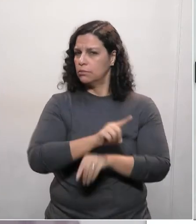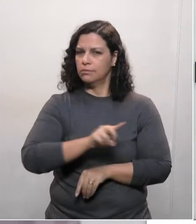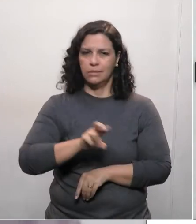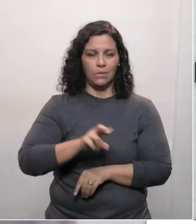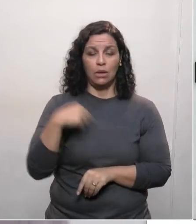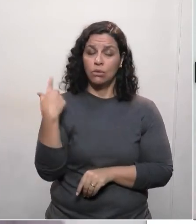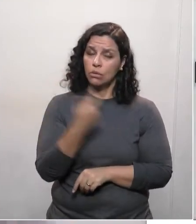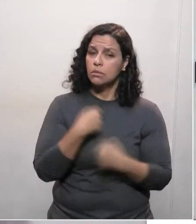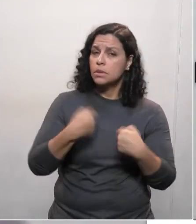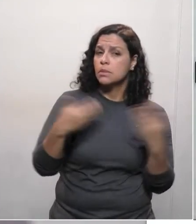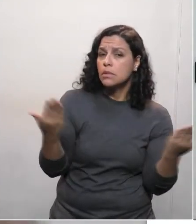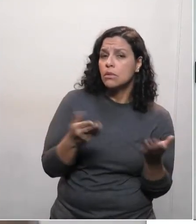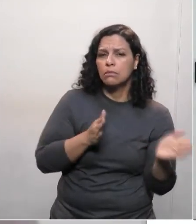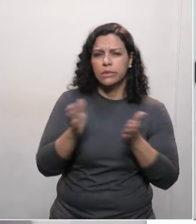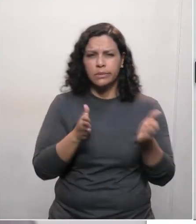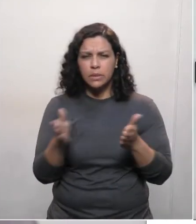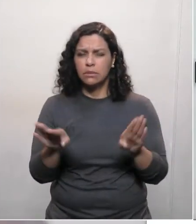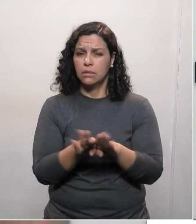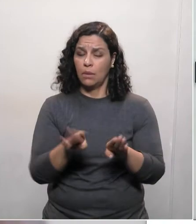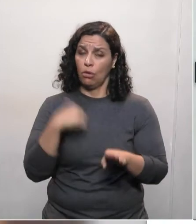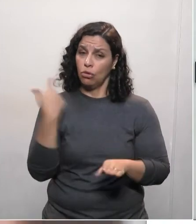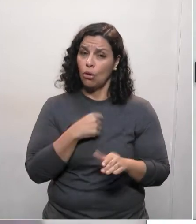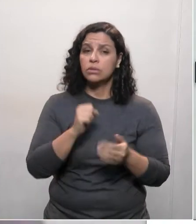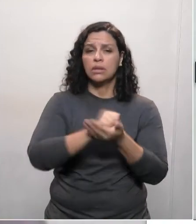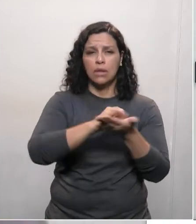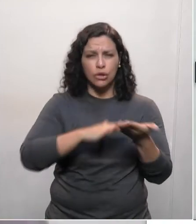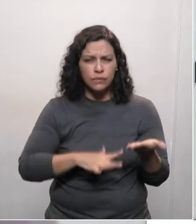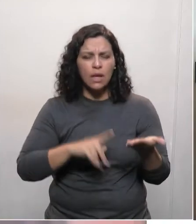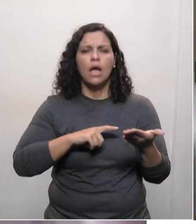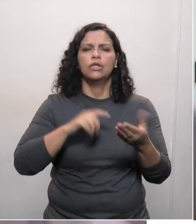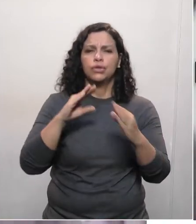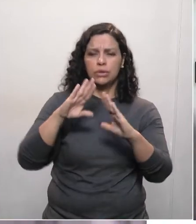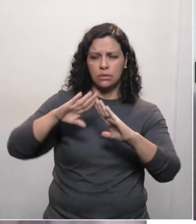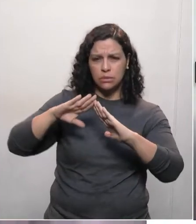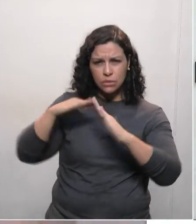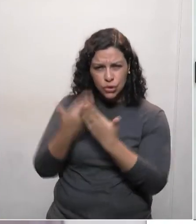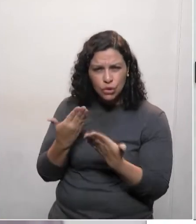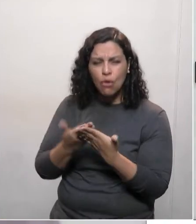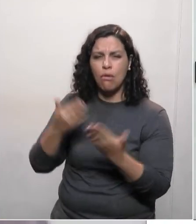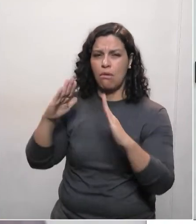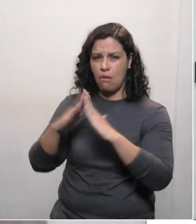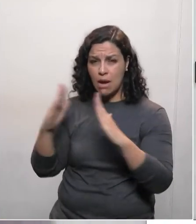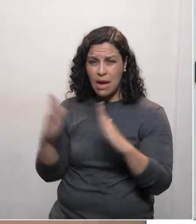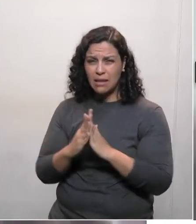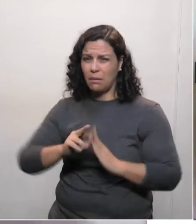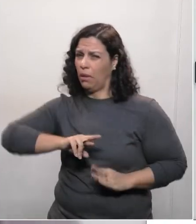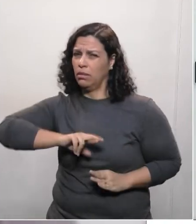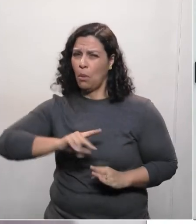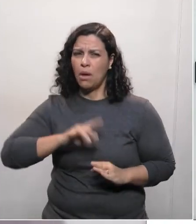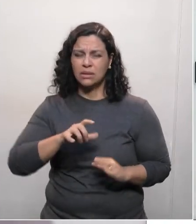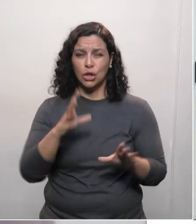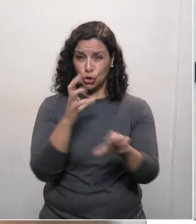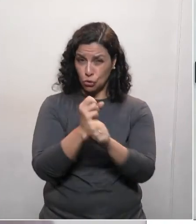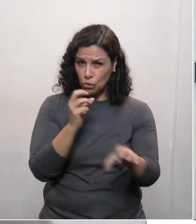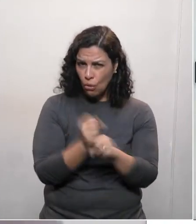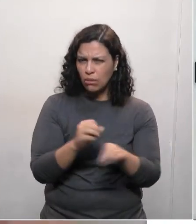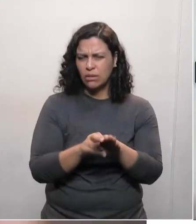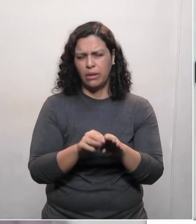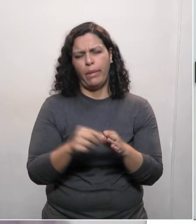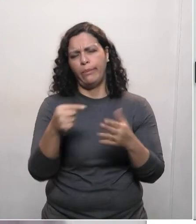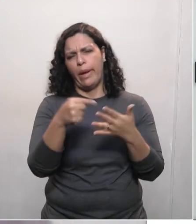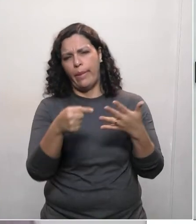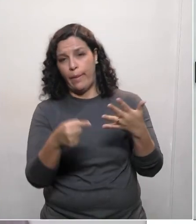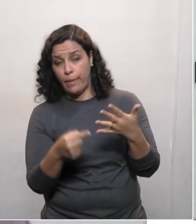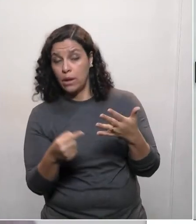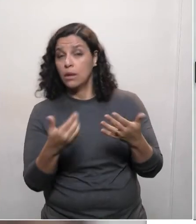precisa é que, nesse momento, se tenha, sim, atividades educacionais, mas que não sejam feitas de formas valendo nota e etc.,